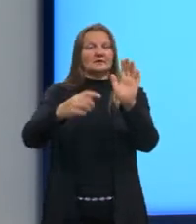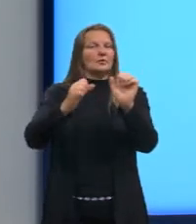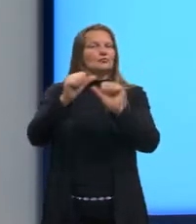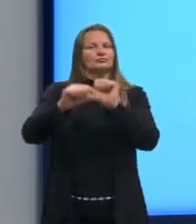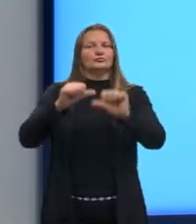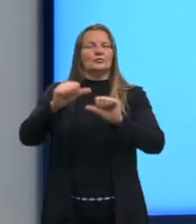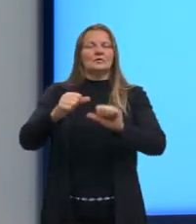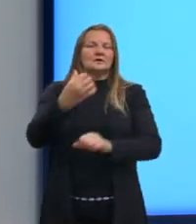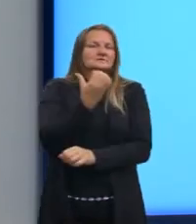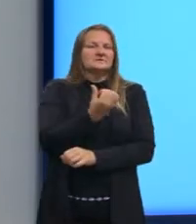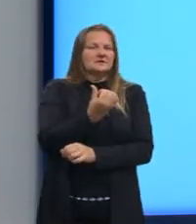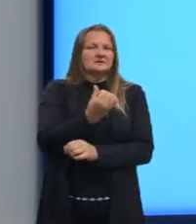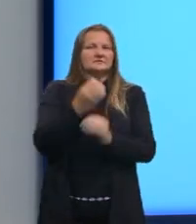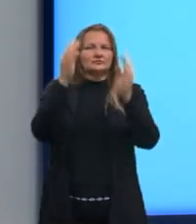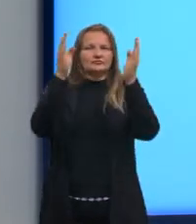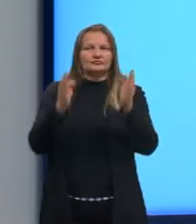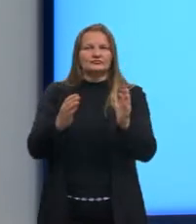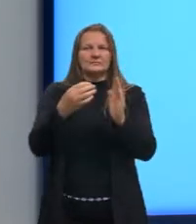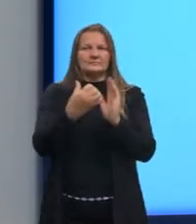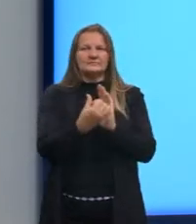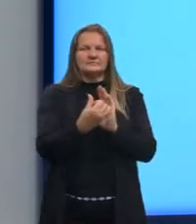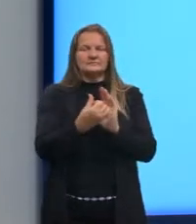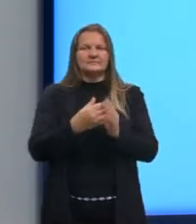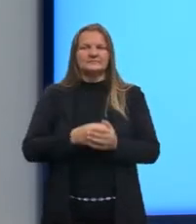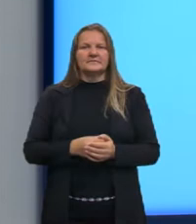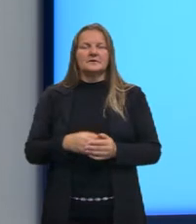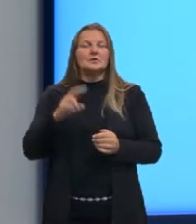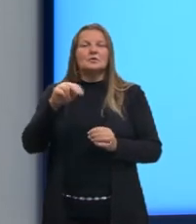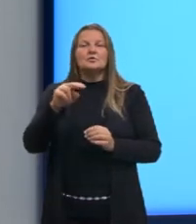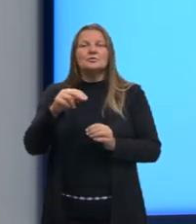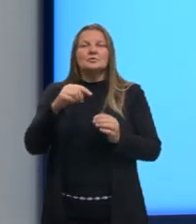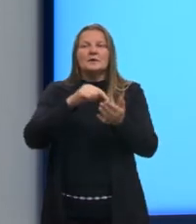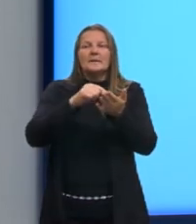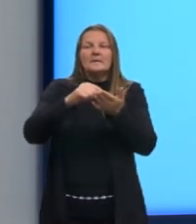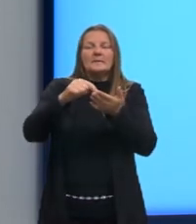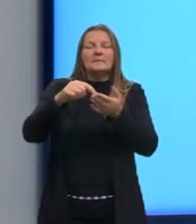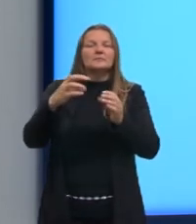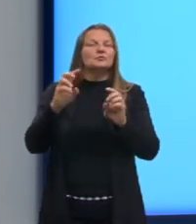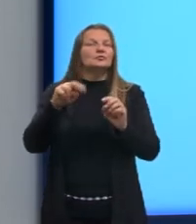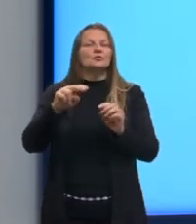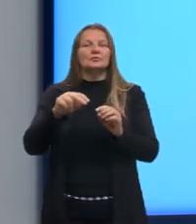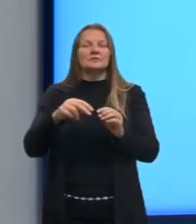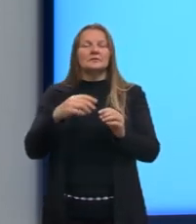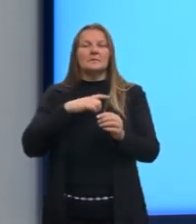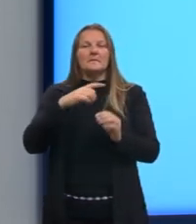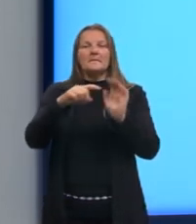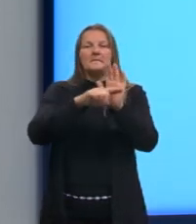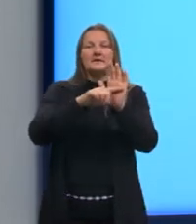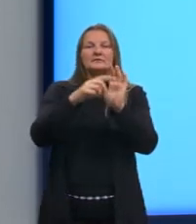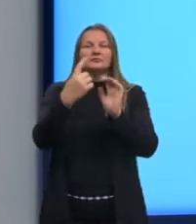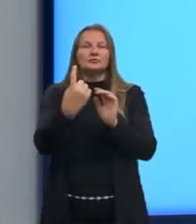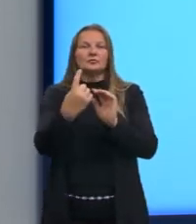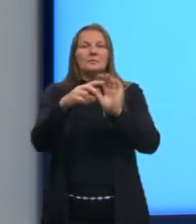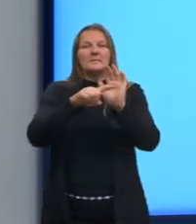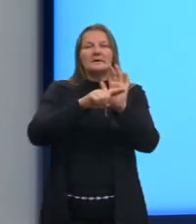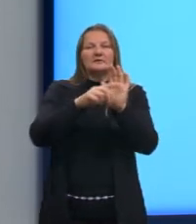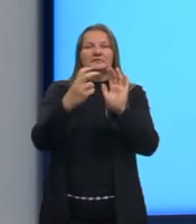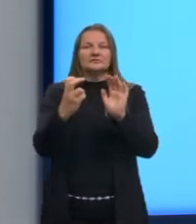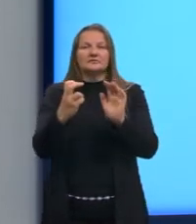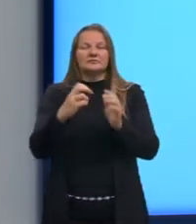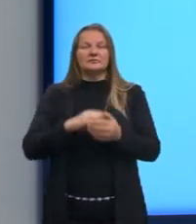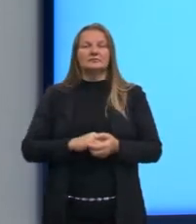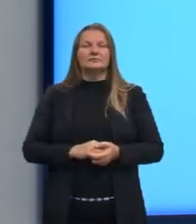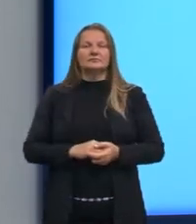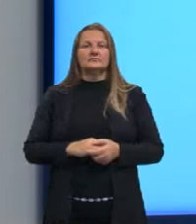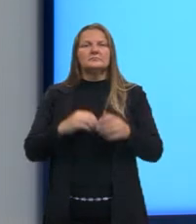esses pontinhos, não vai afetar no nosso resultado. Aqui eu coloquei menos 1, menos 5. Eu poderia